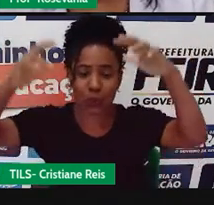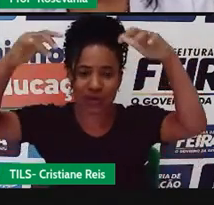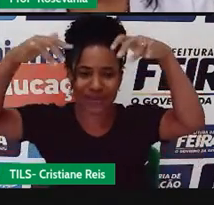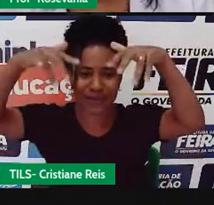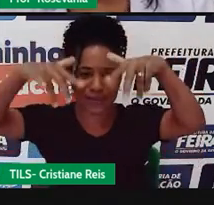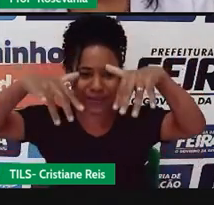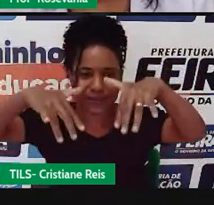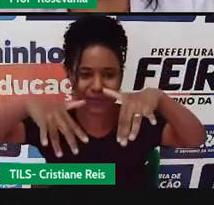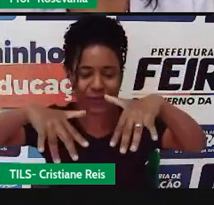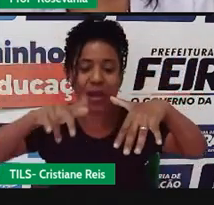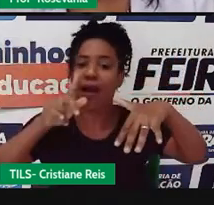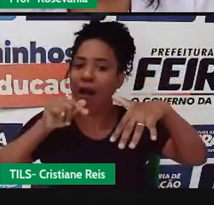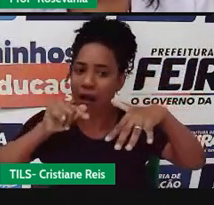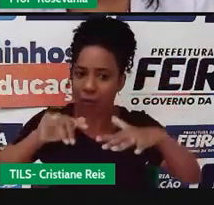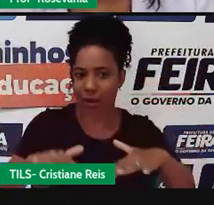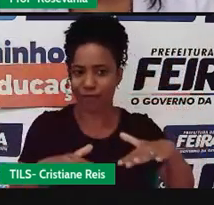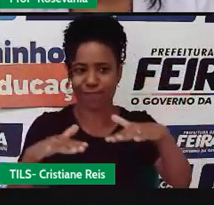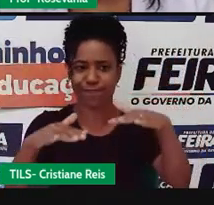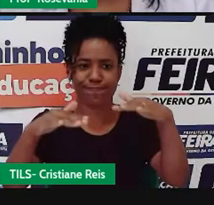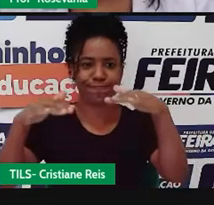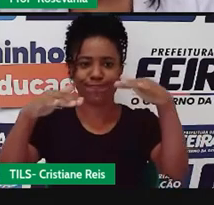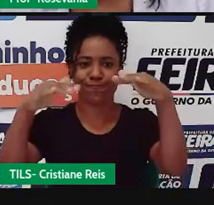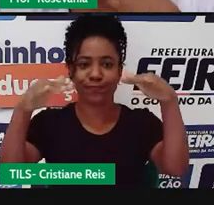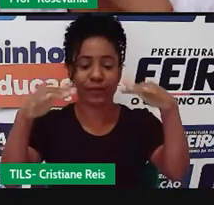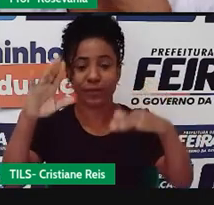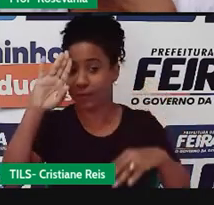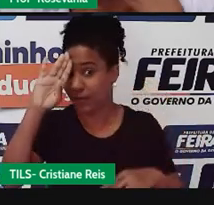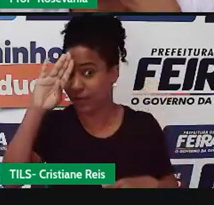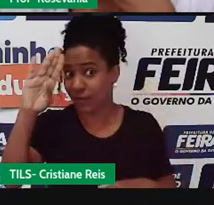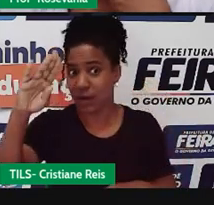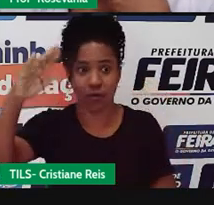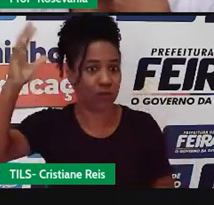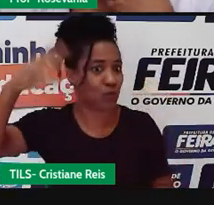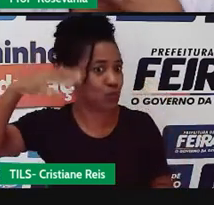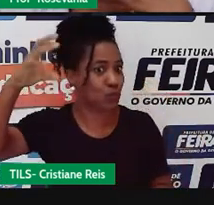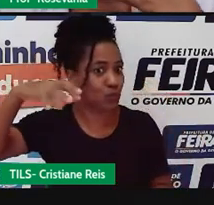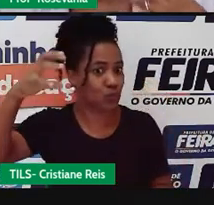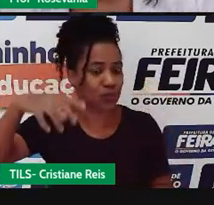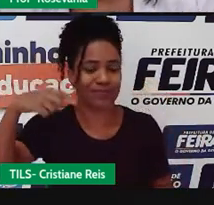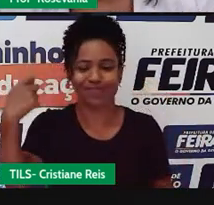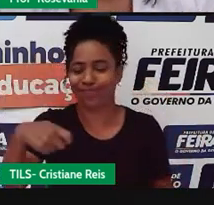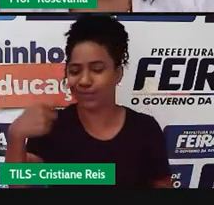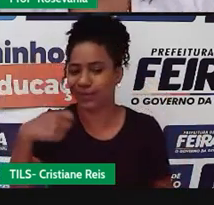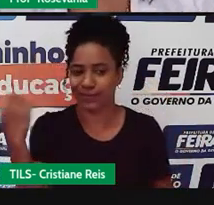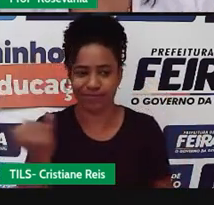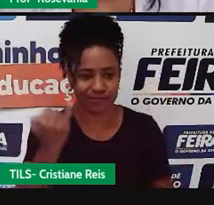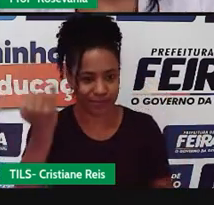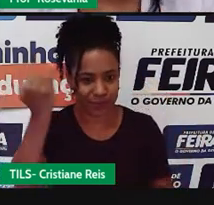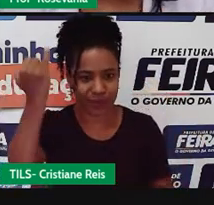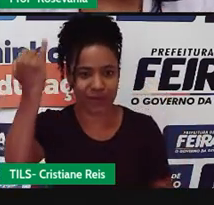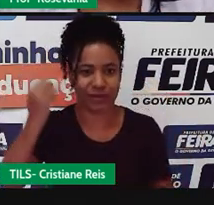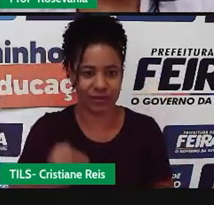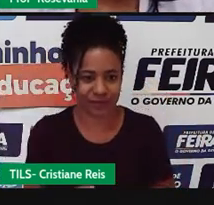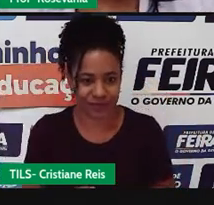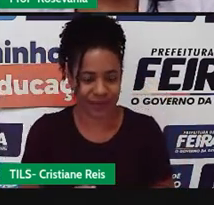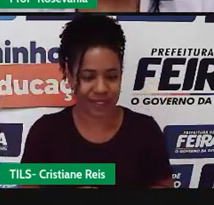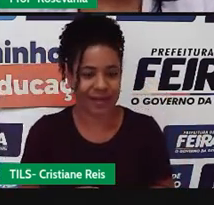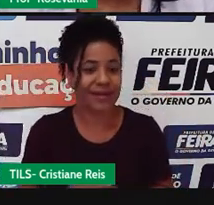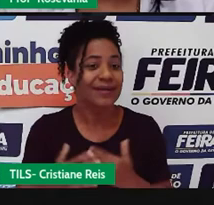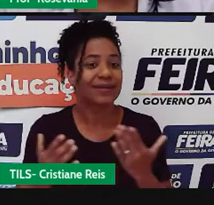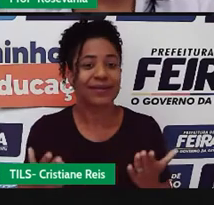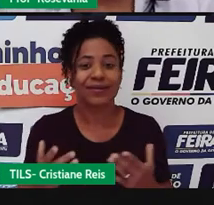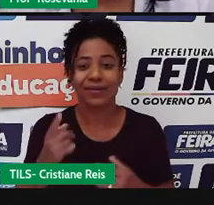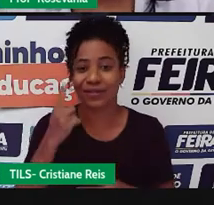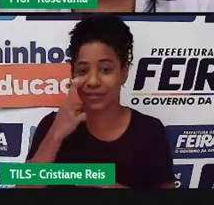abastecimento principal é através das chuvas, são através das chuvas e aí, consequentemente, quando a gente tira, né,